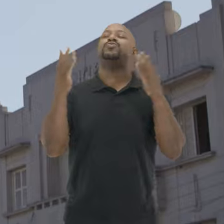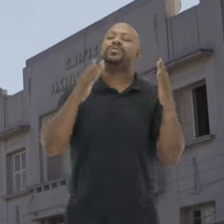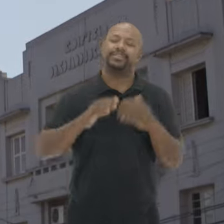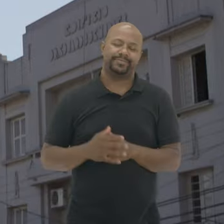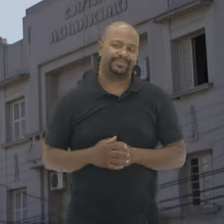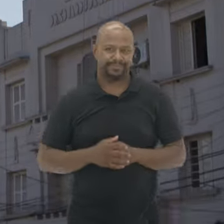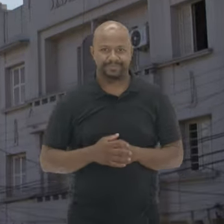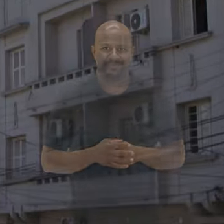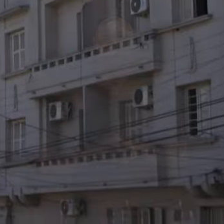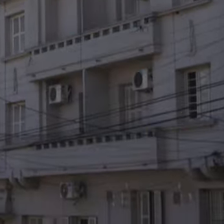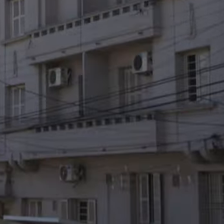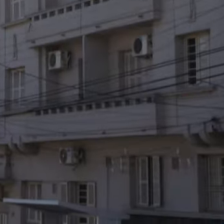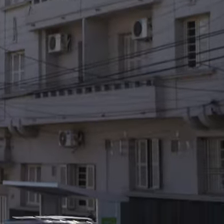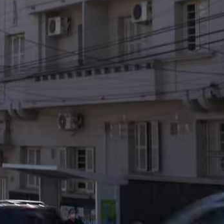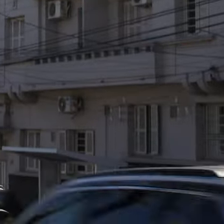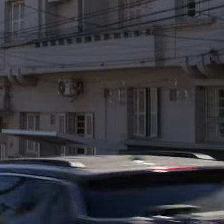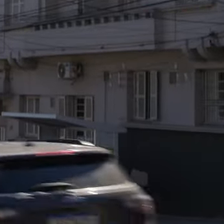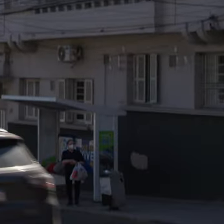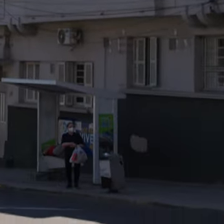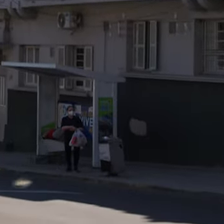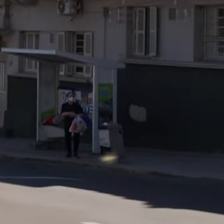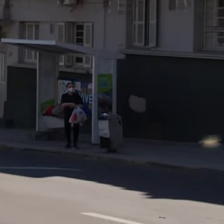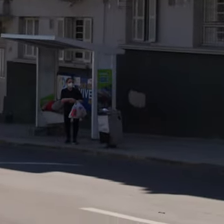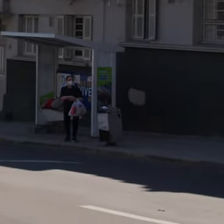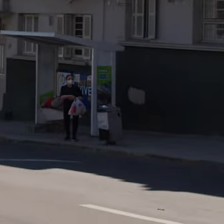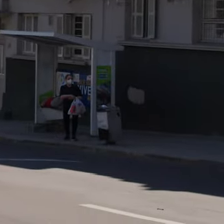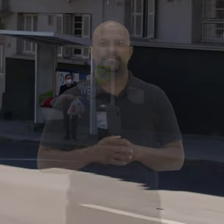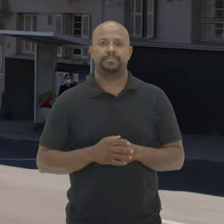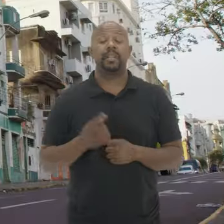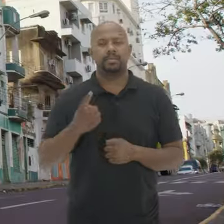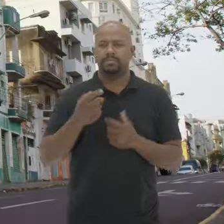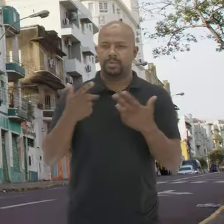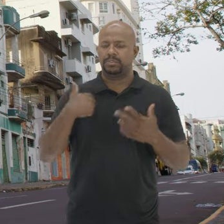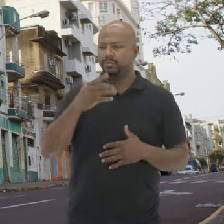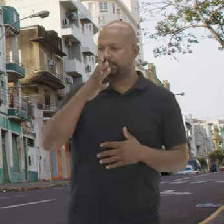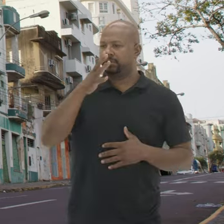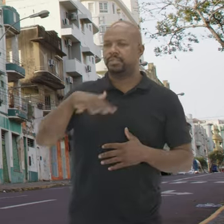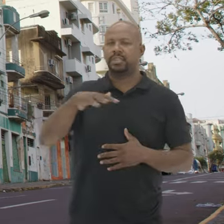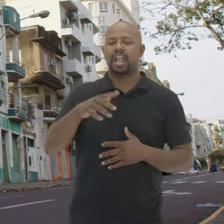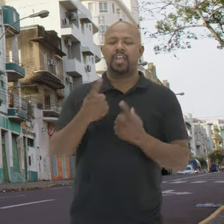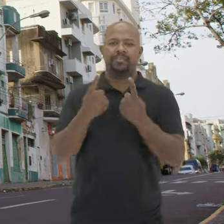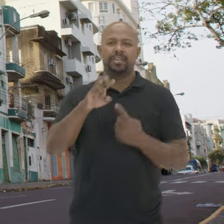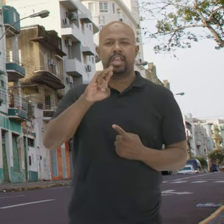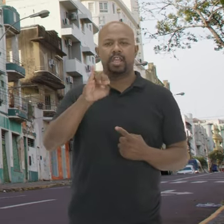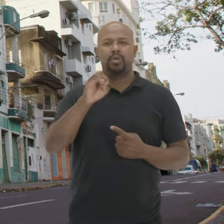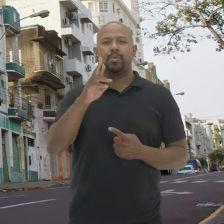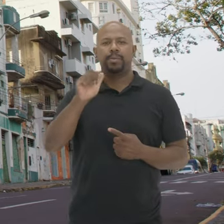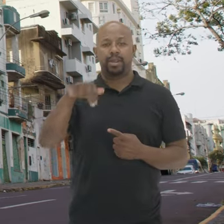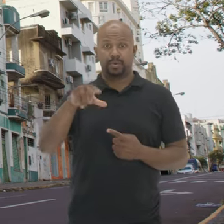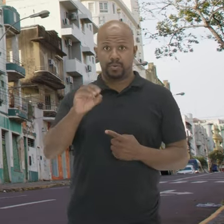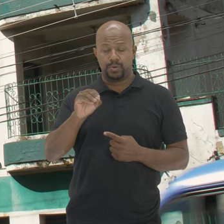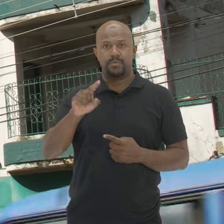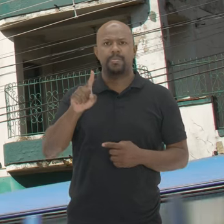caminham por uma avenida Com prédios antigos E alguns carros passando Em letras brancas Avenida Rio Branco Uma coisa que me encanta Aqui na Avenida Rio Branco